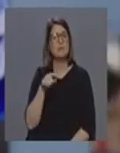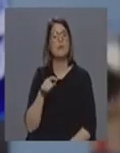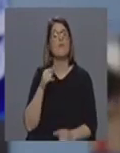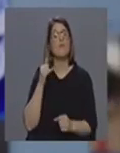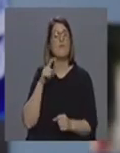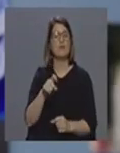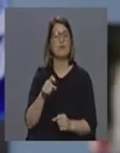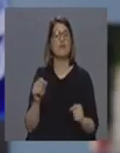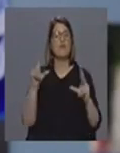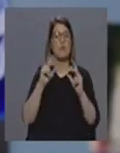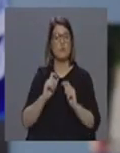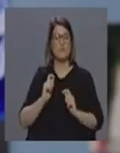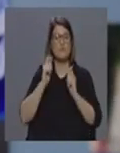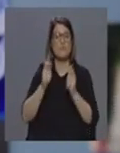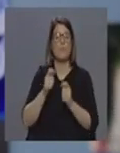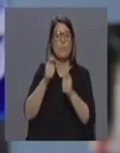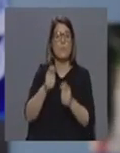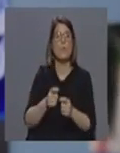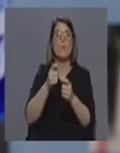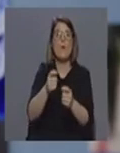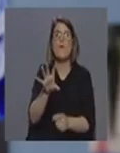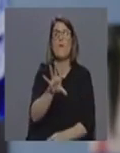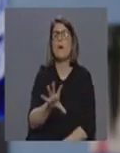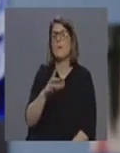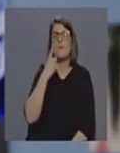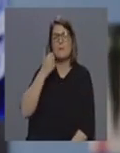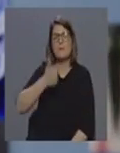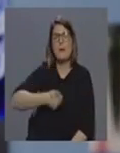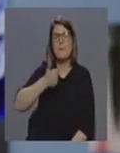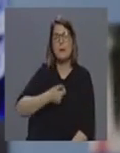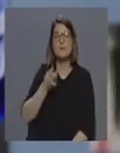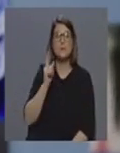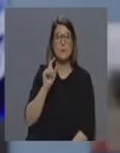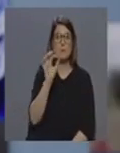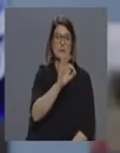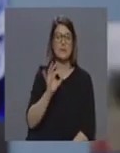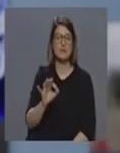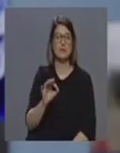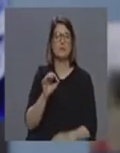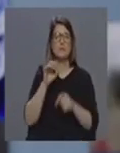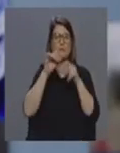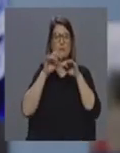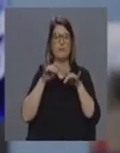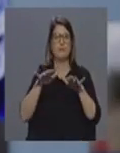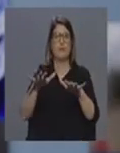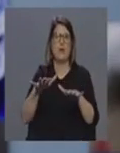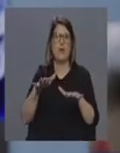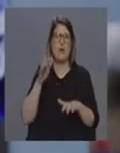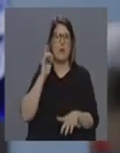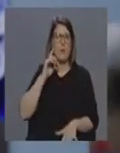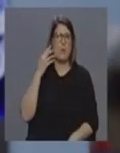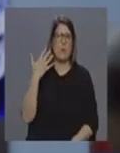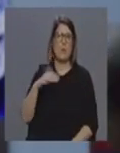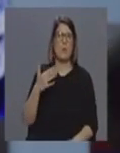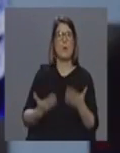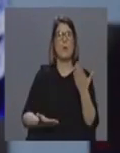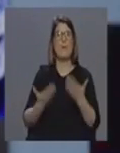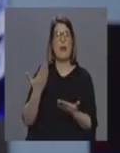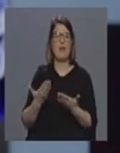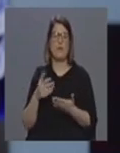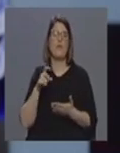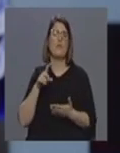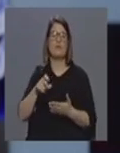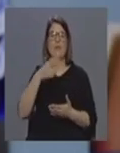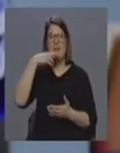vírus em tanto não são ainda bem conhecidas mas em tanto a sua taxa de disseminação é bastante significativa relativamente por exemplo ao vírus da gripe